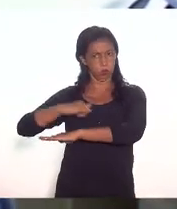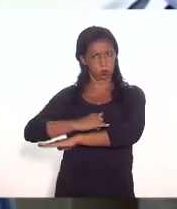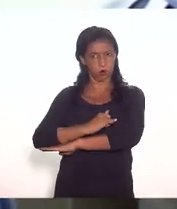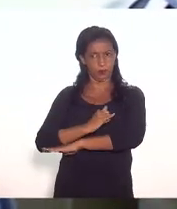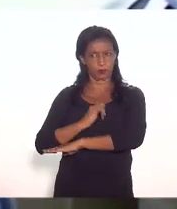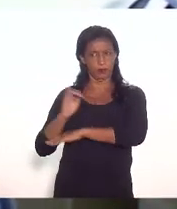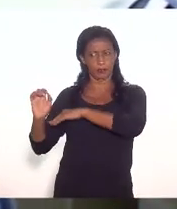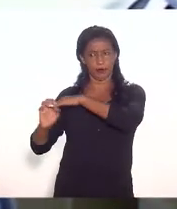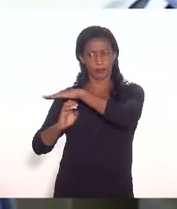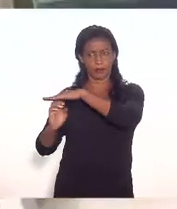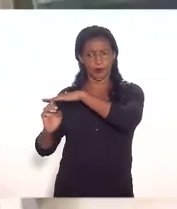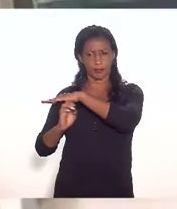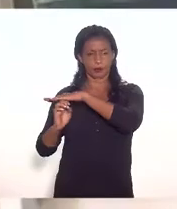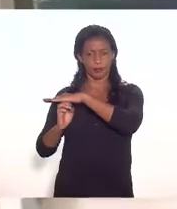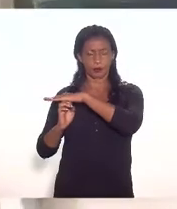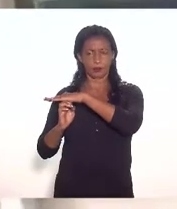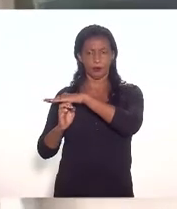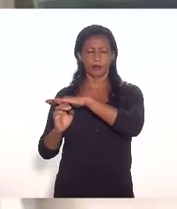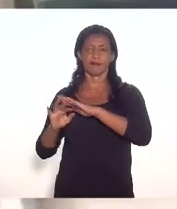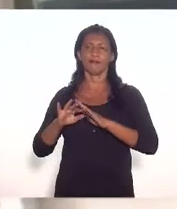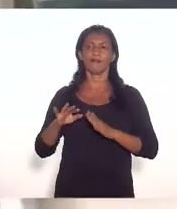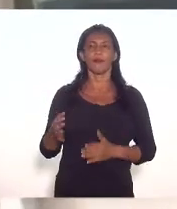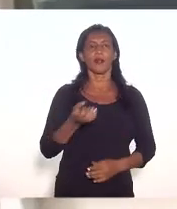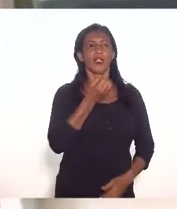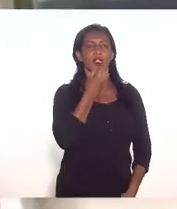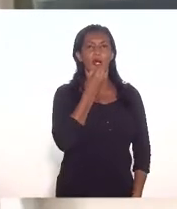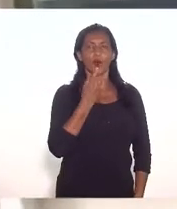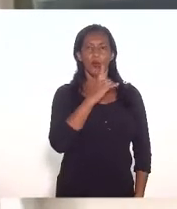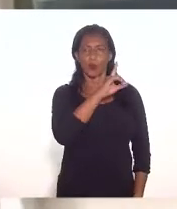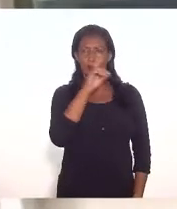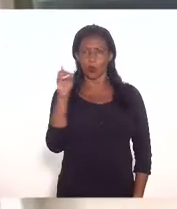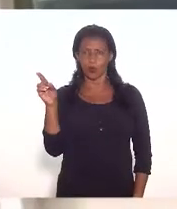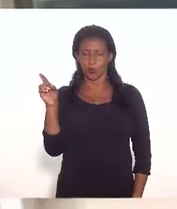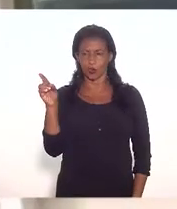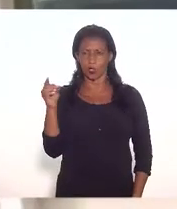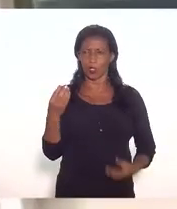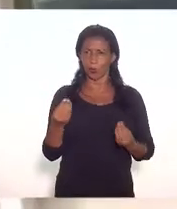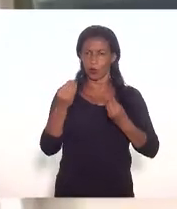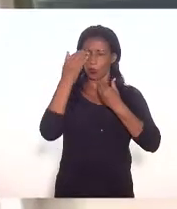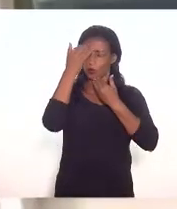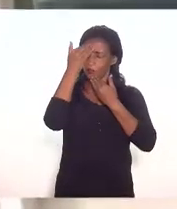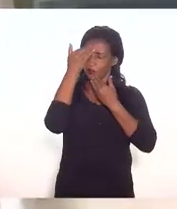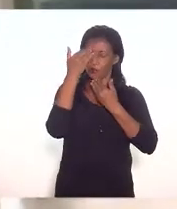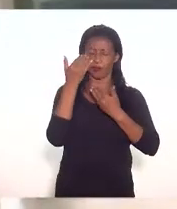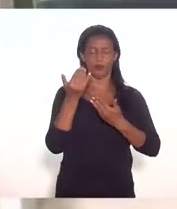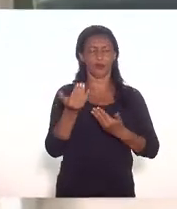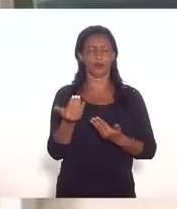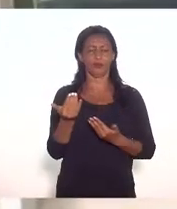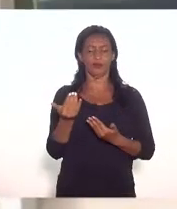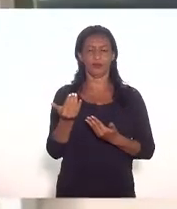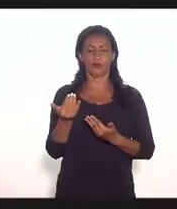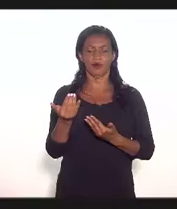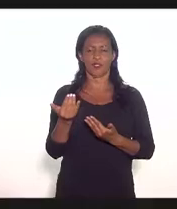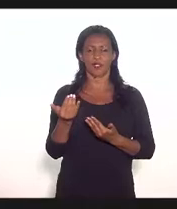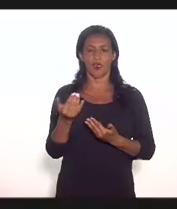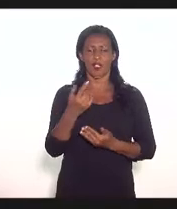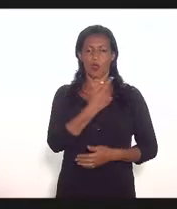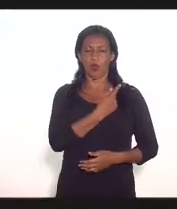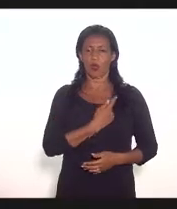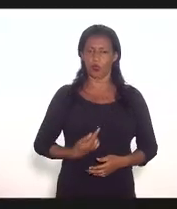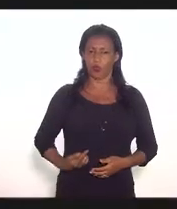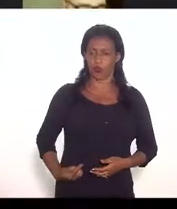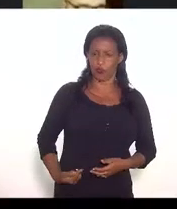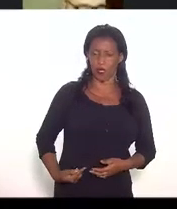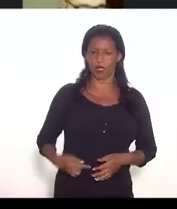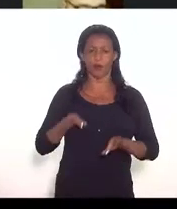bom dia muito obrigado deputado eu vou agradecer aqui enfim ao governo pelo